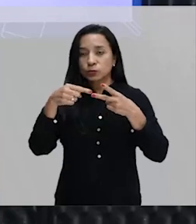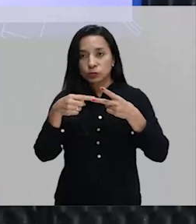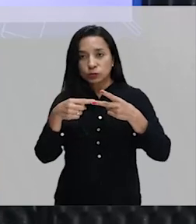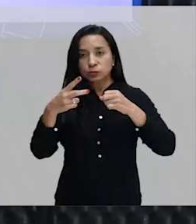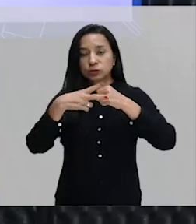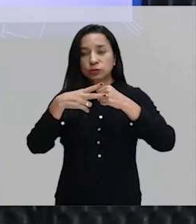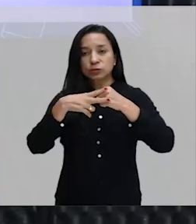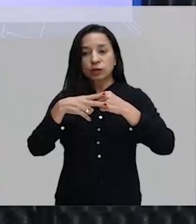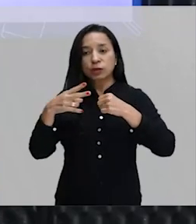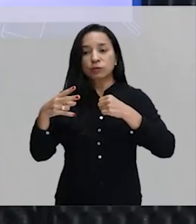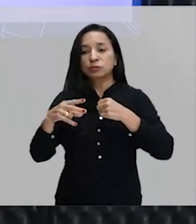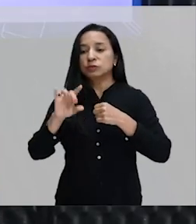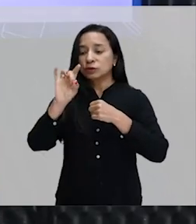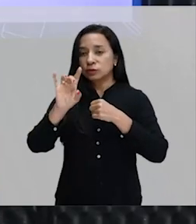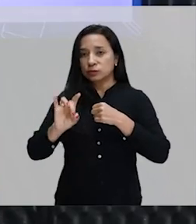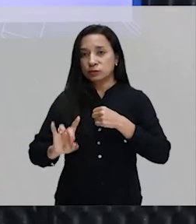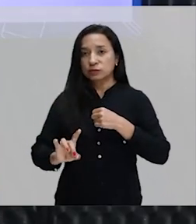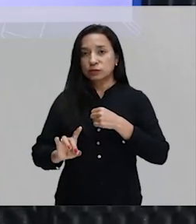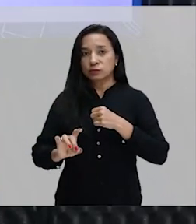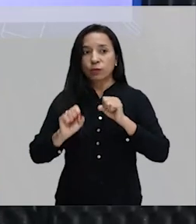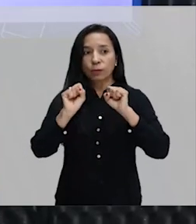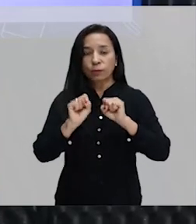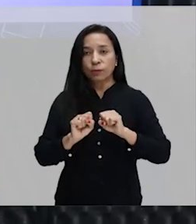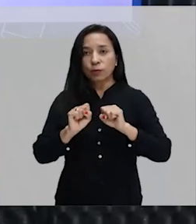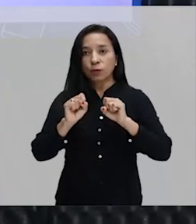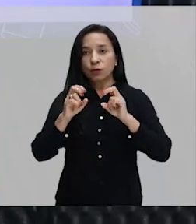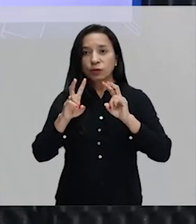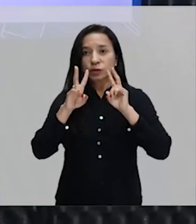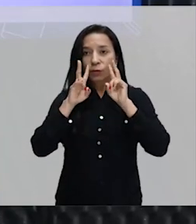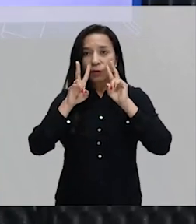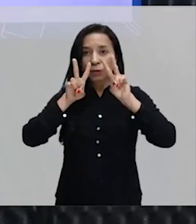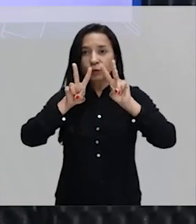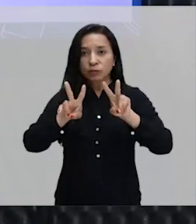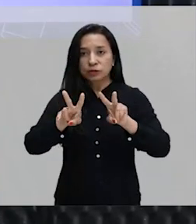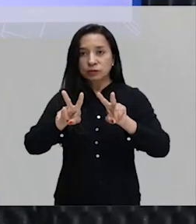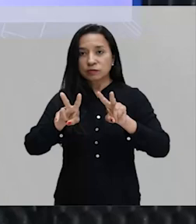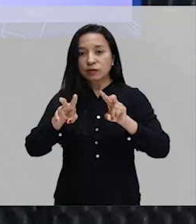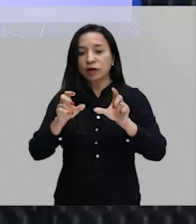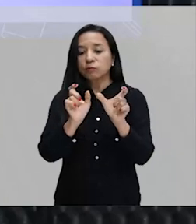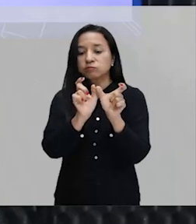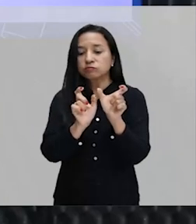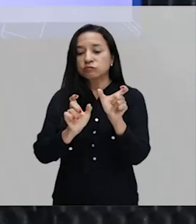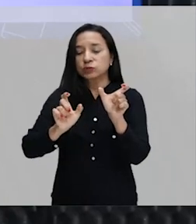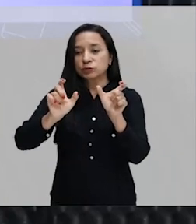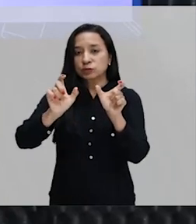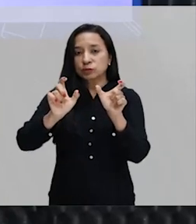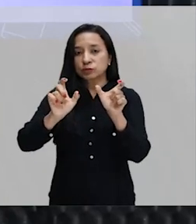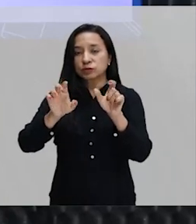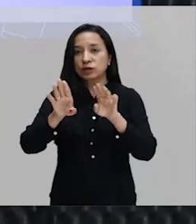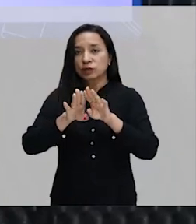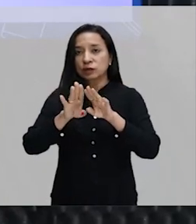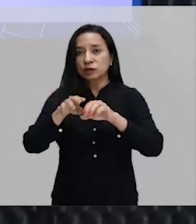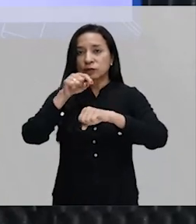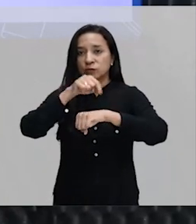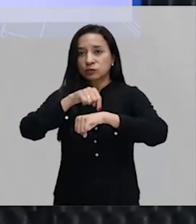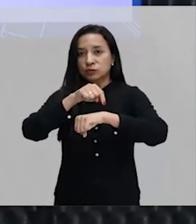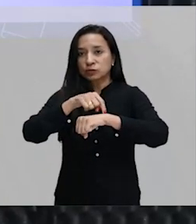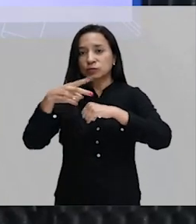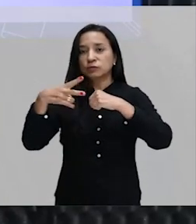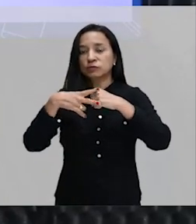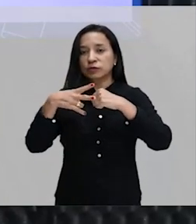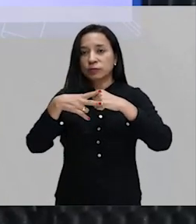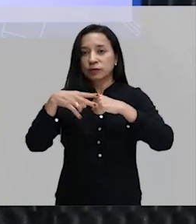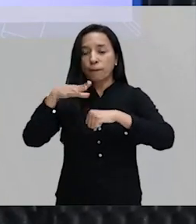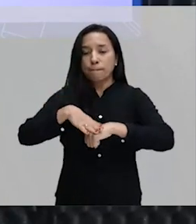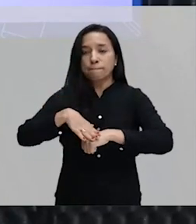e aprenda e vocês possam observar, assim, a questão da terminologia e dos tempos verbais, tá? Que são